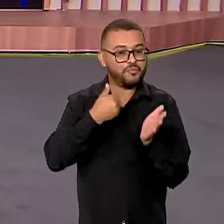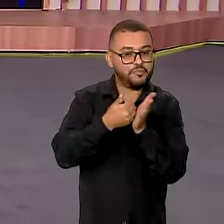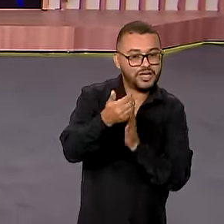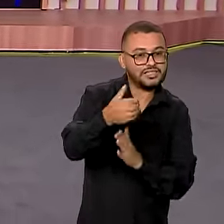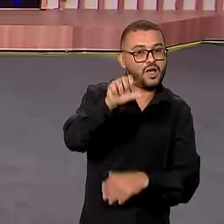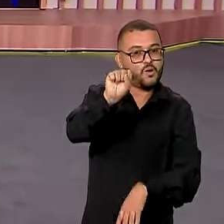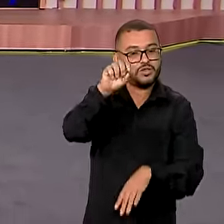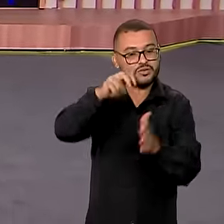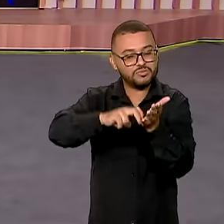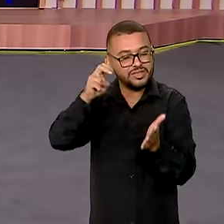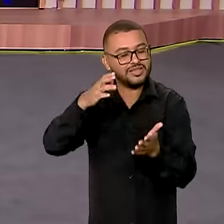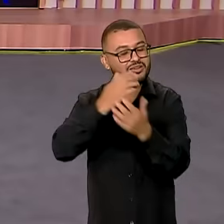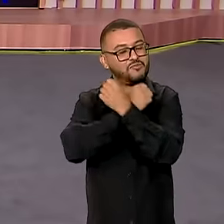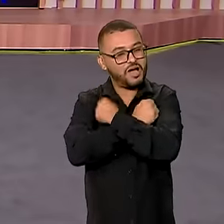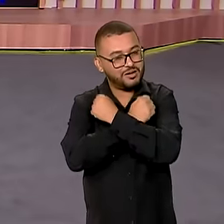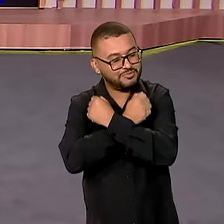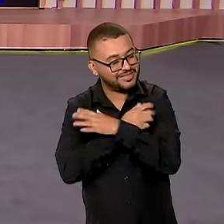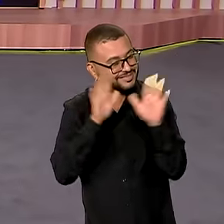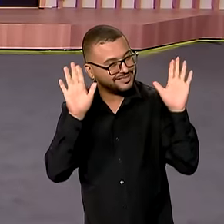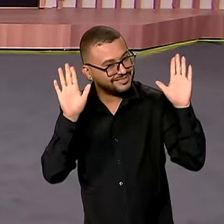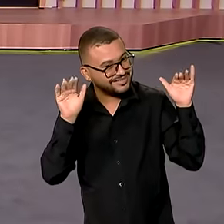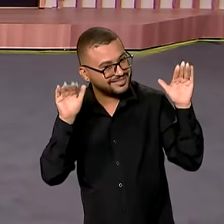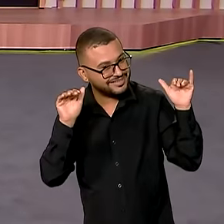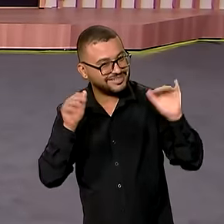8 da manhã. Um abraço, tchau.